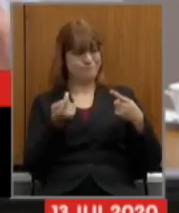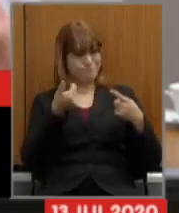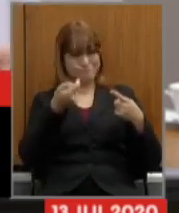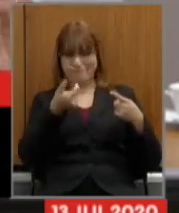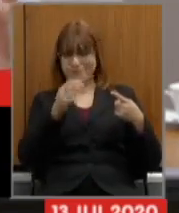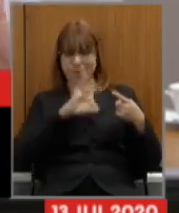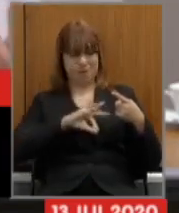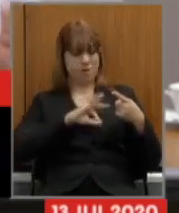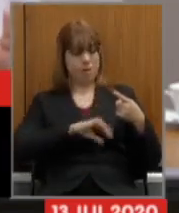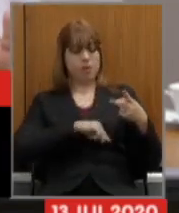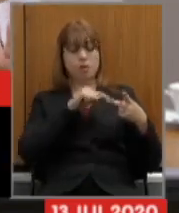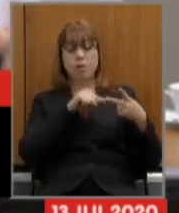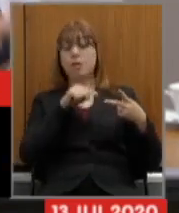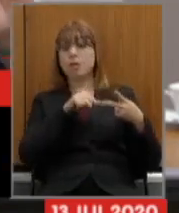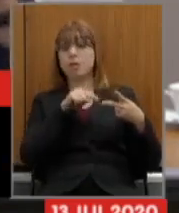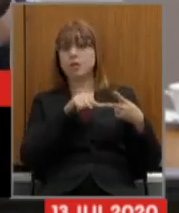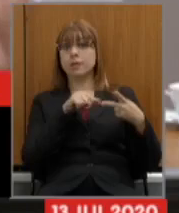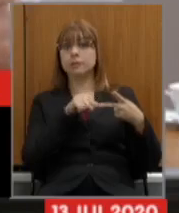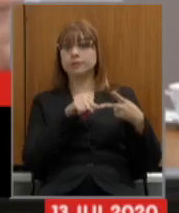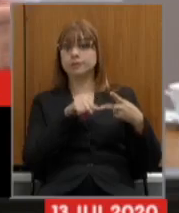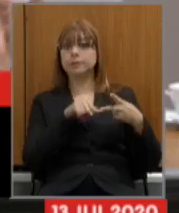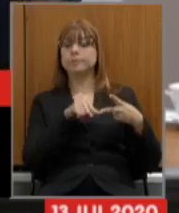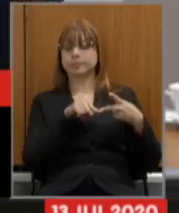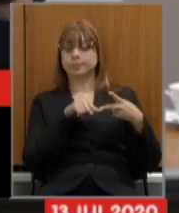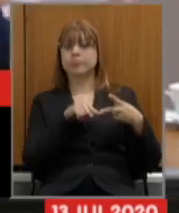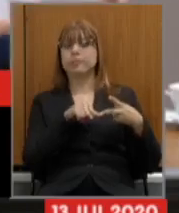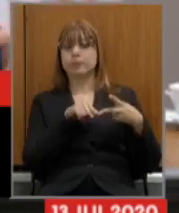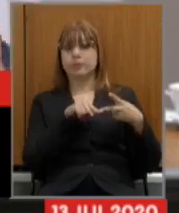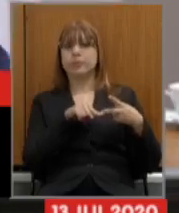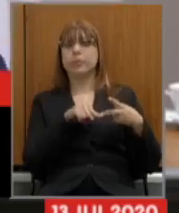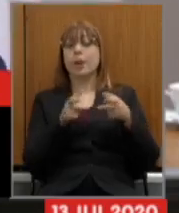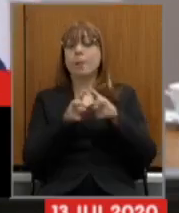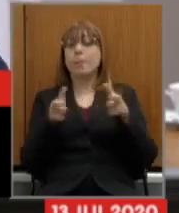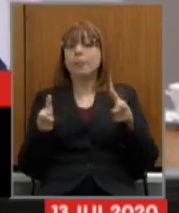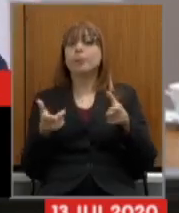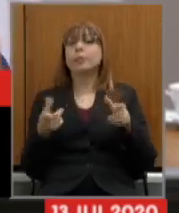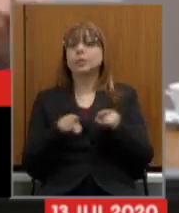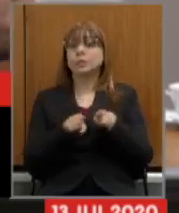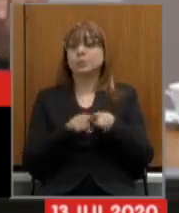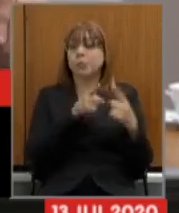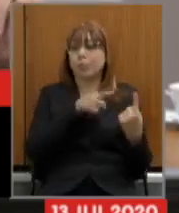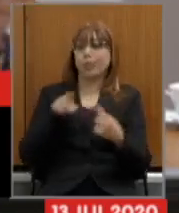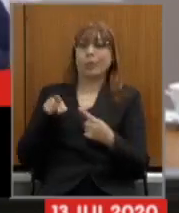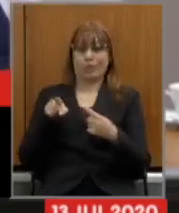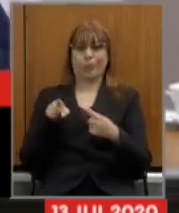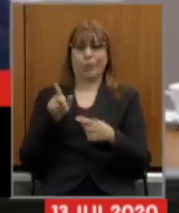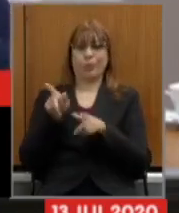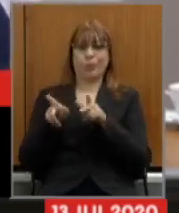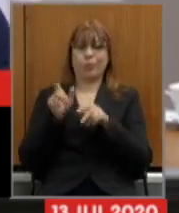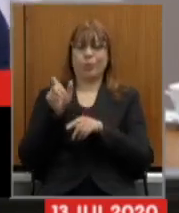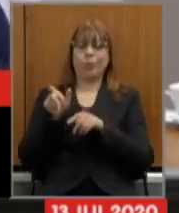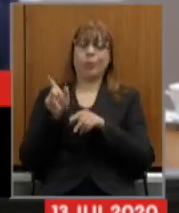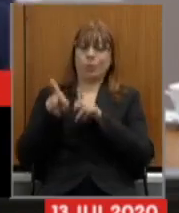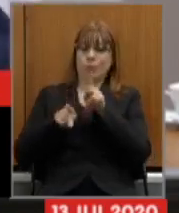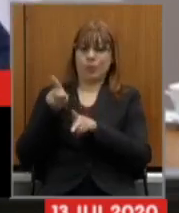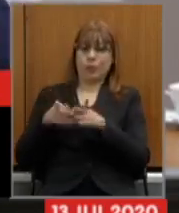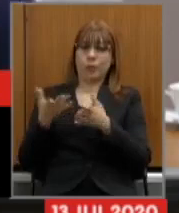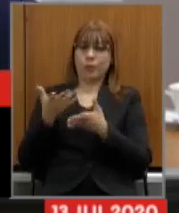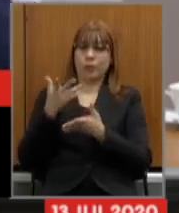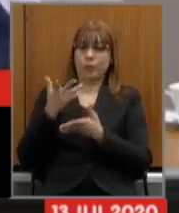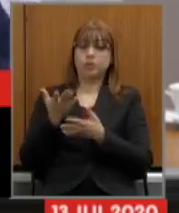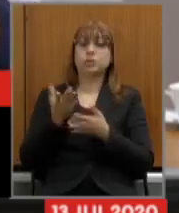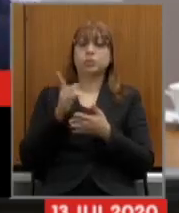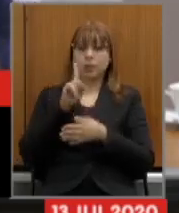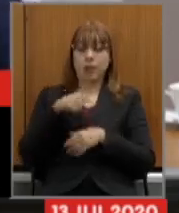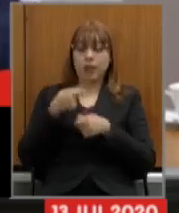Gerais e segundo como a maioria será taxada vocês estão fazendo economia tirando de